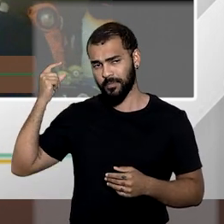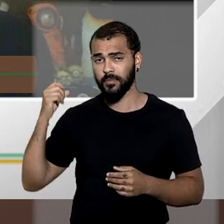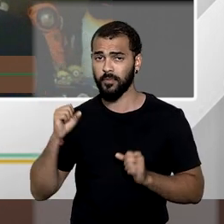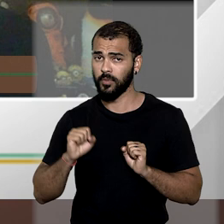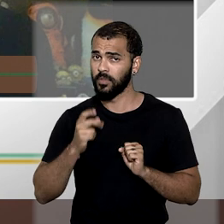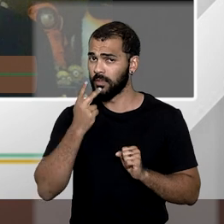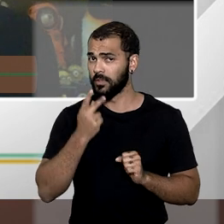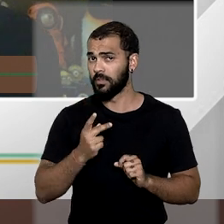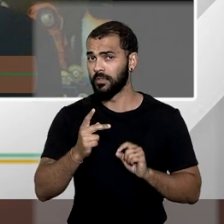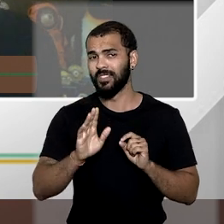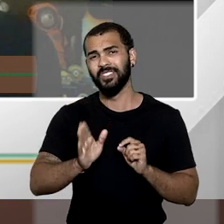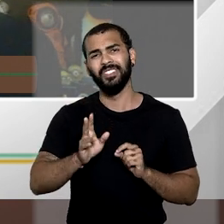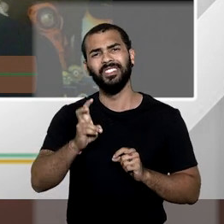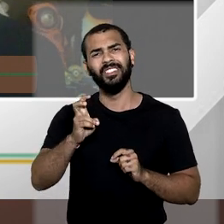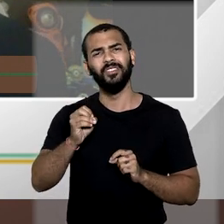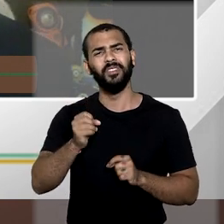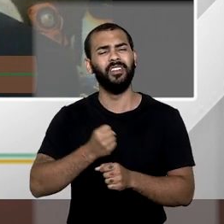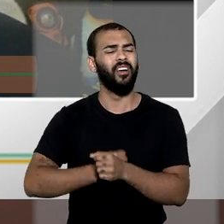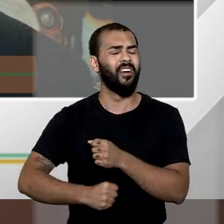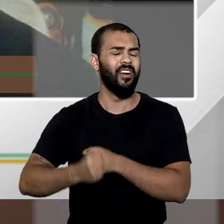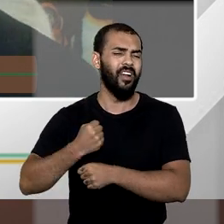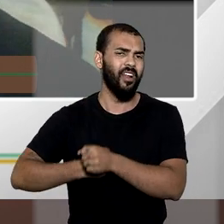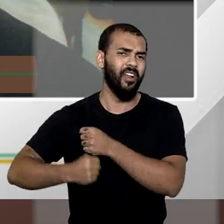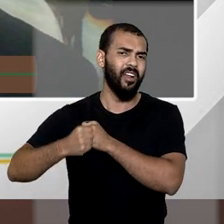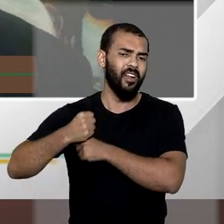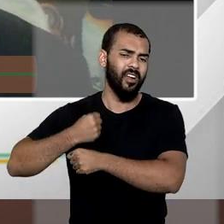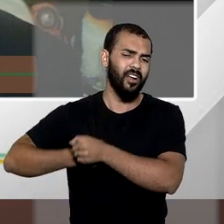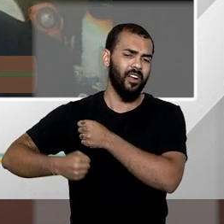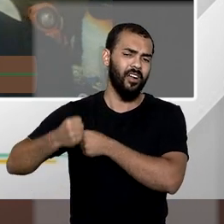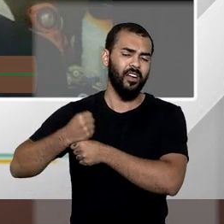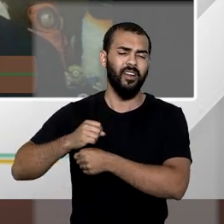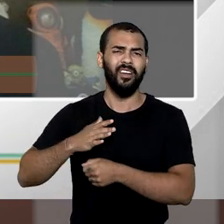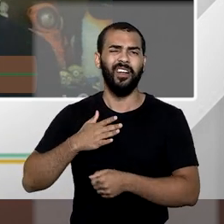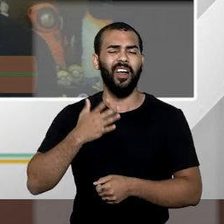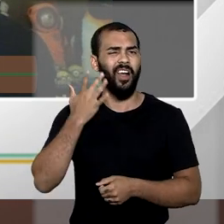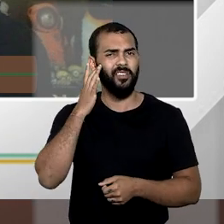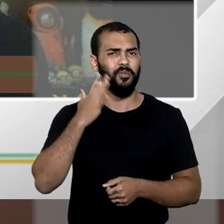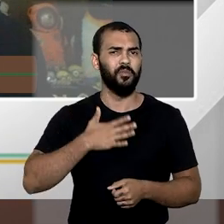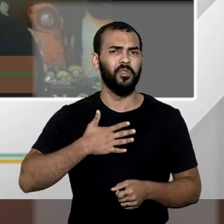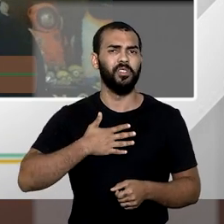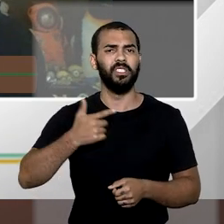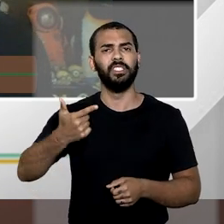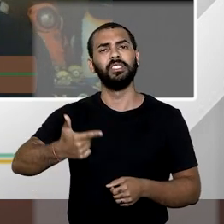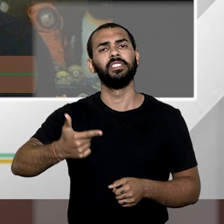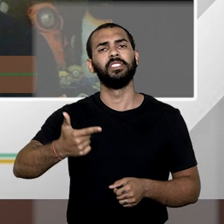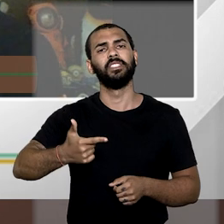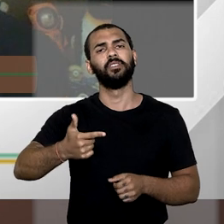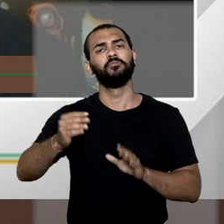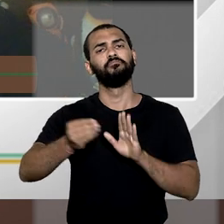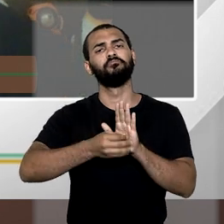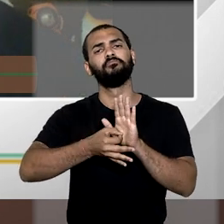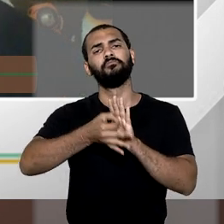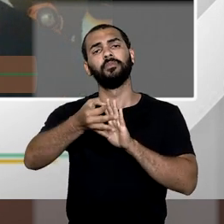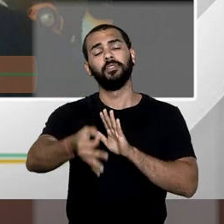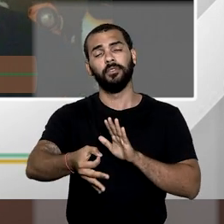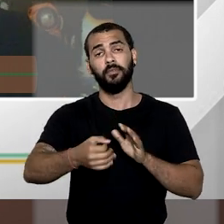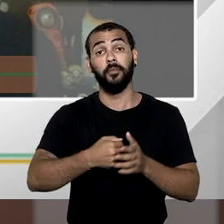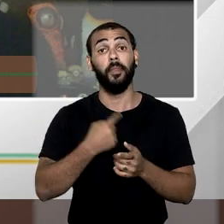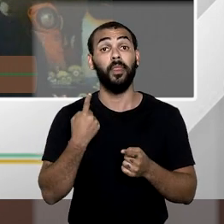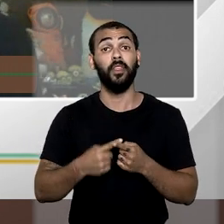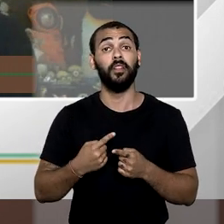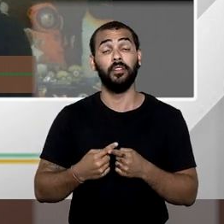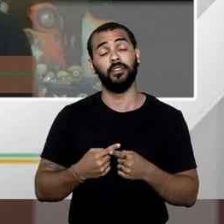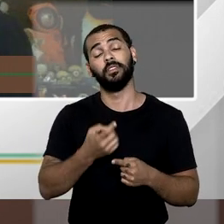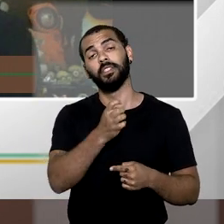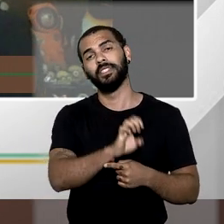desgarantir que tem mais de 50 anos. O meu segundo parecer foi um caso muito interessante em que o